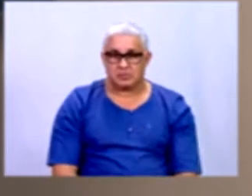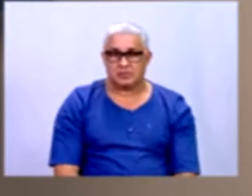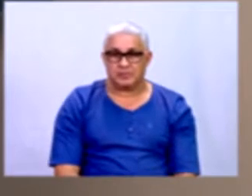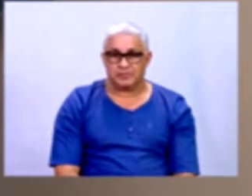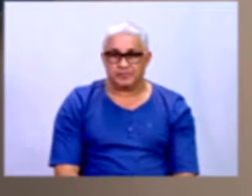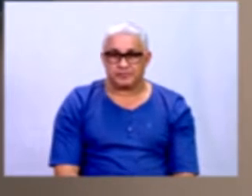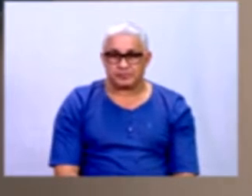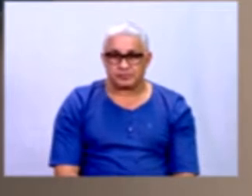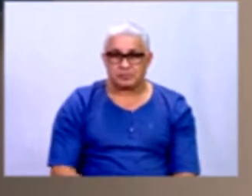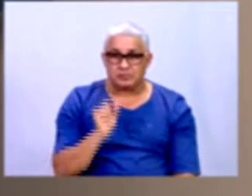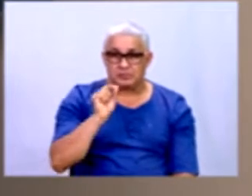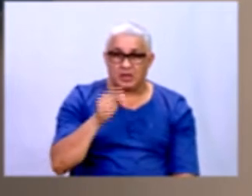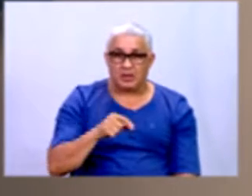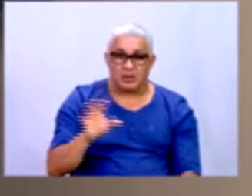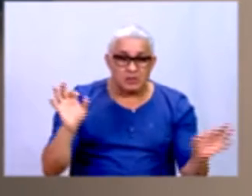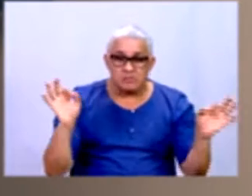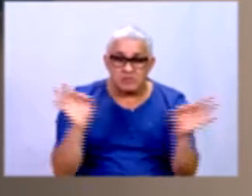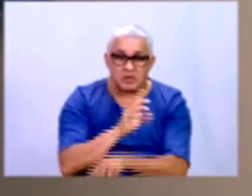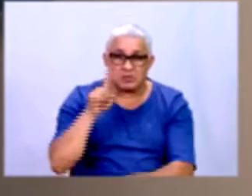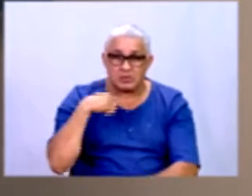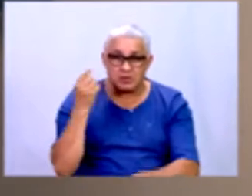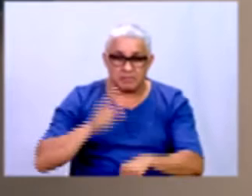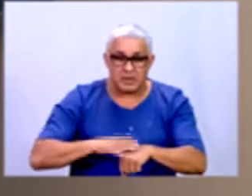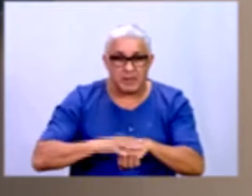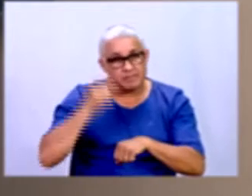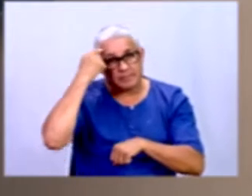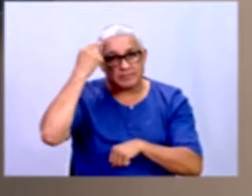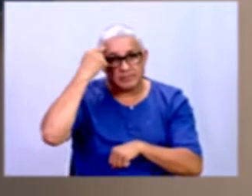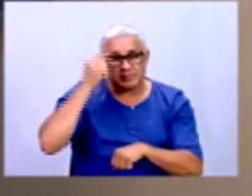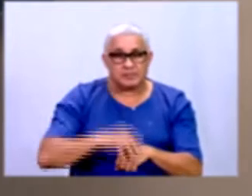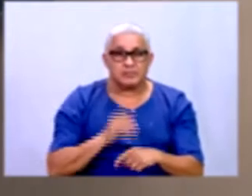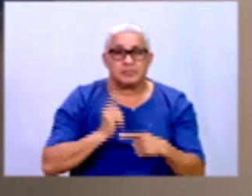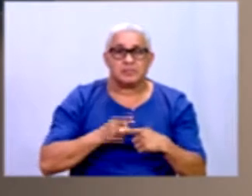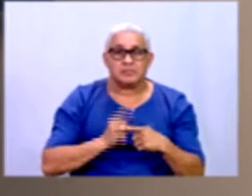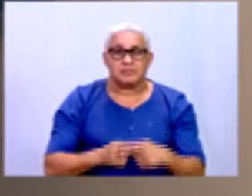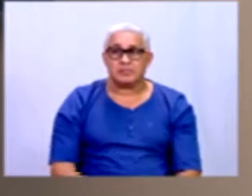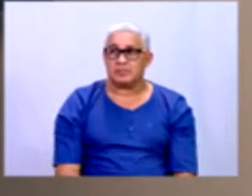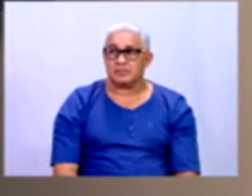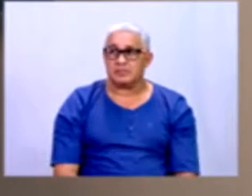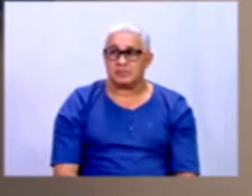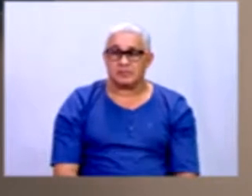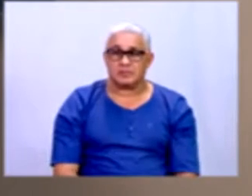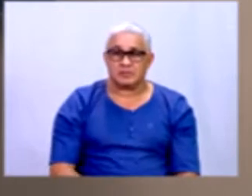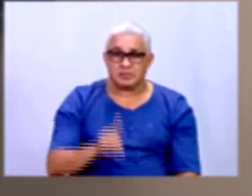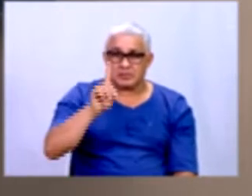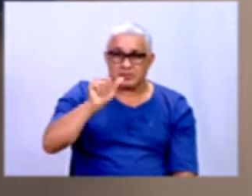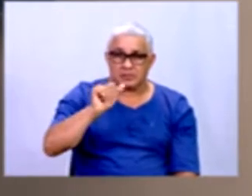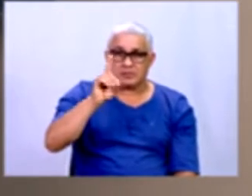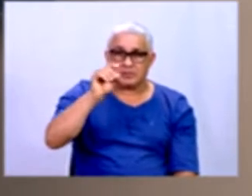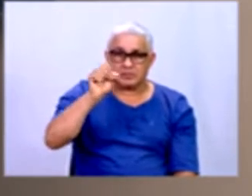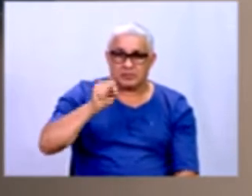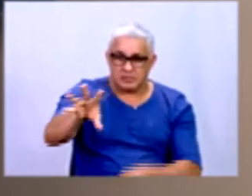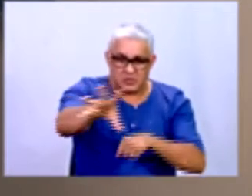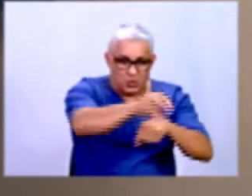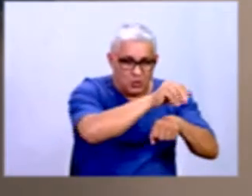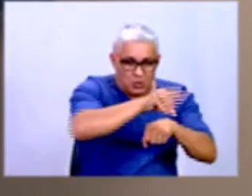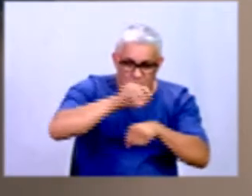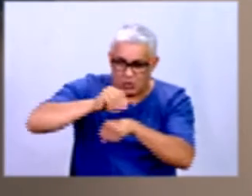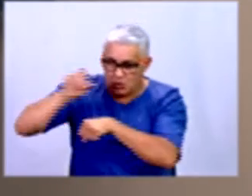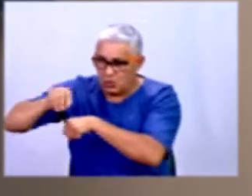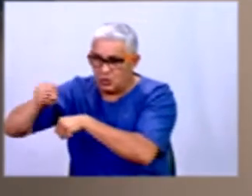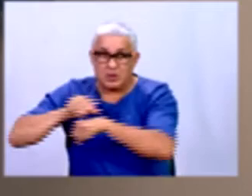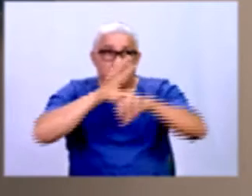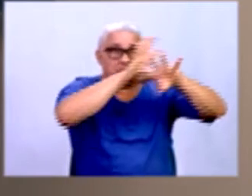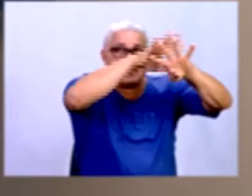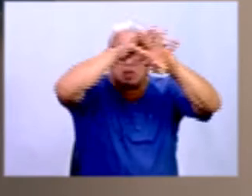Inferência estatística são as conclusões que nós tiramos. Por que a gente vai sair para coletar dados, para fazer planilha, e a gente